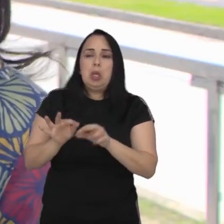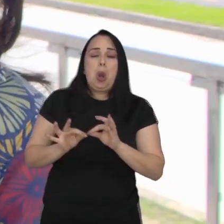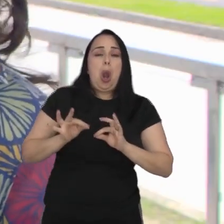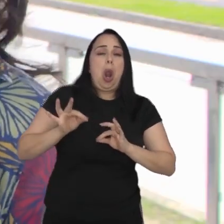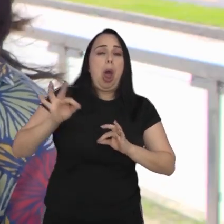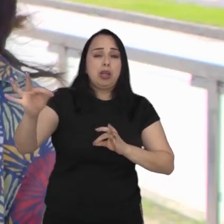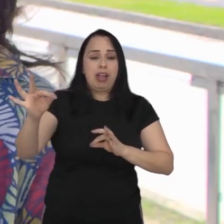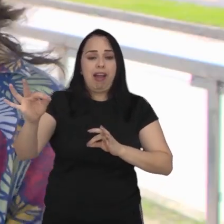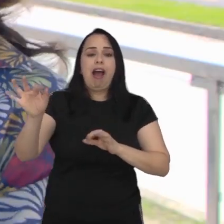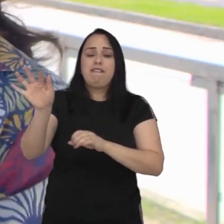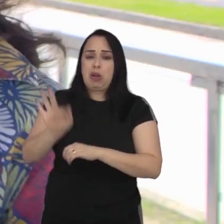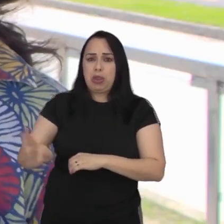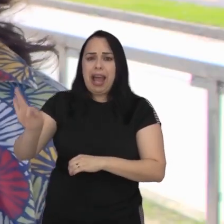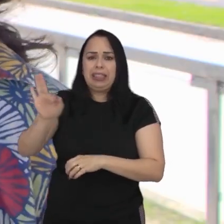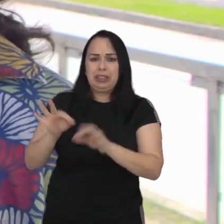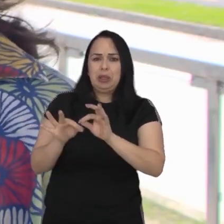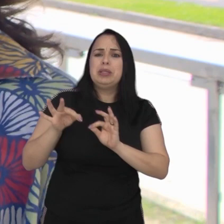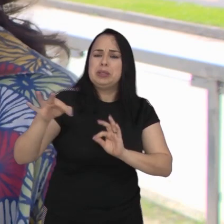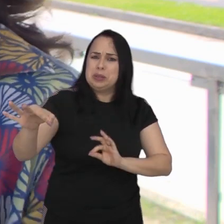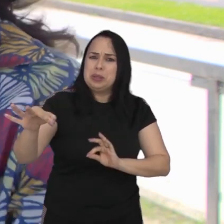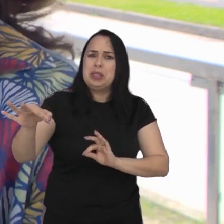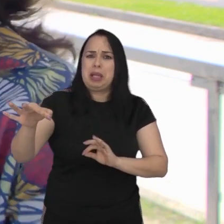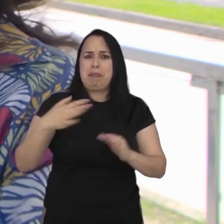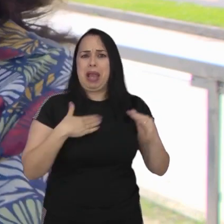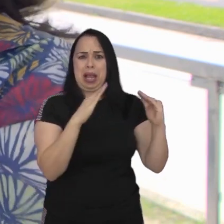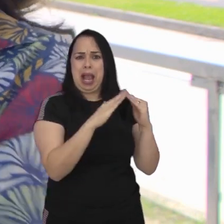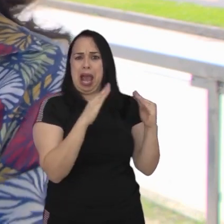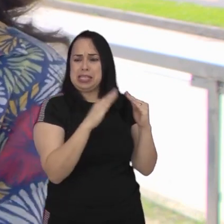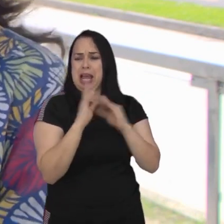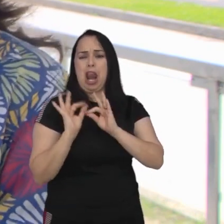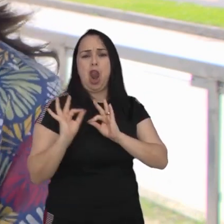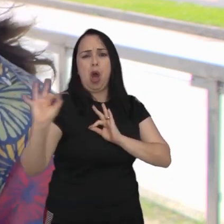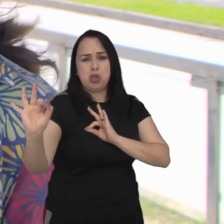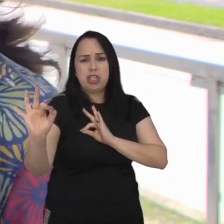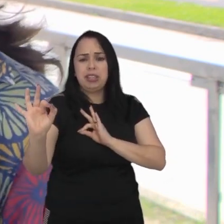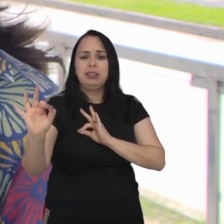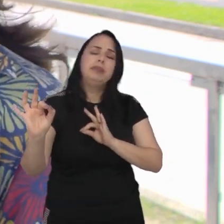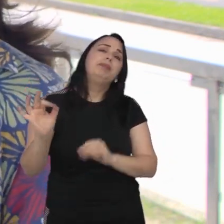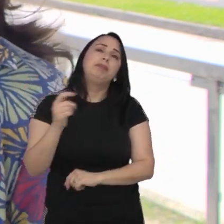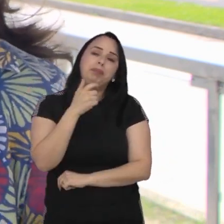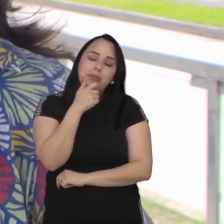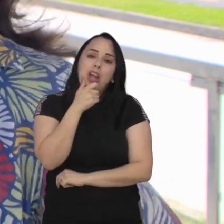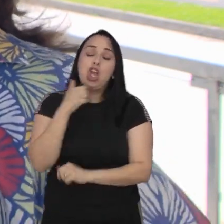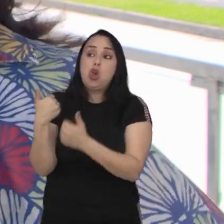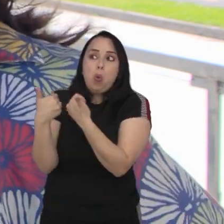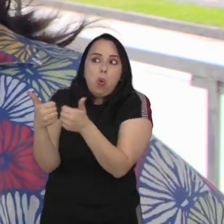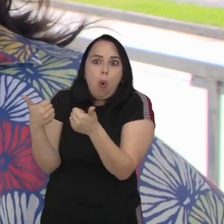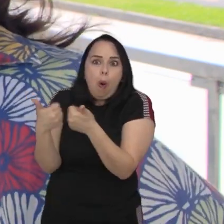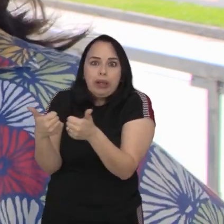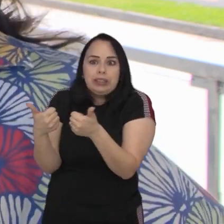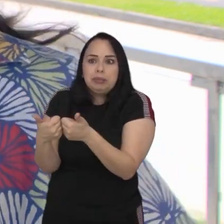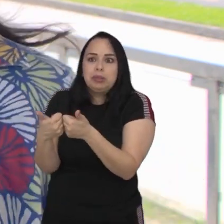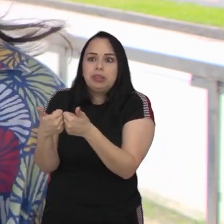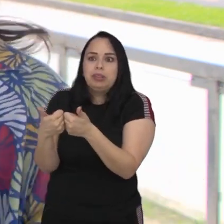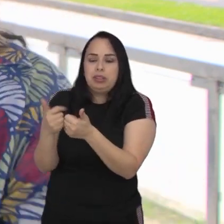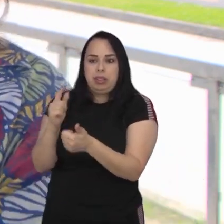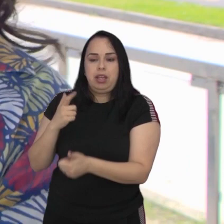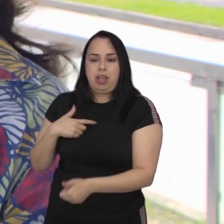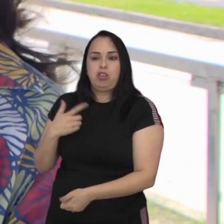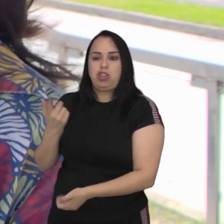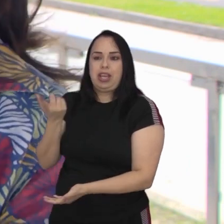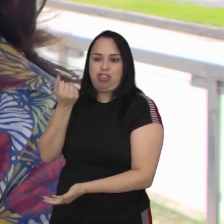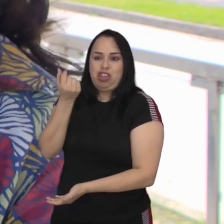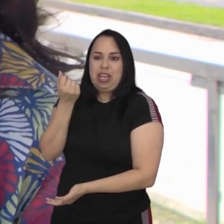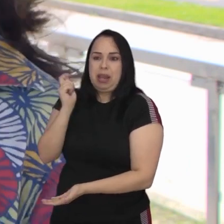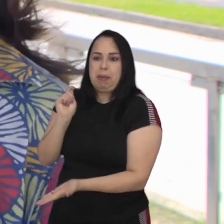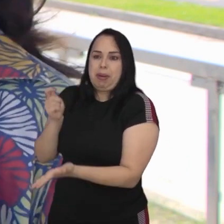era muito longe era longe mesmo do centro da casa ali onde eu morava e o ônibus ainda que eu tivesse